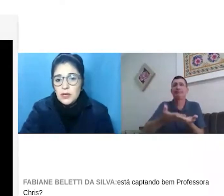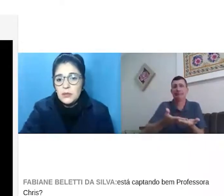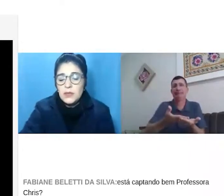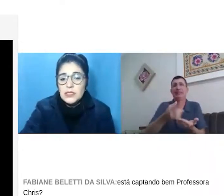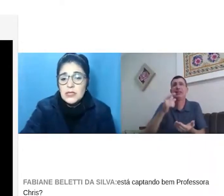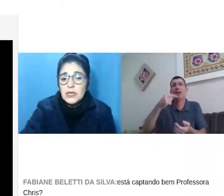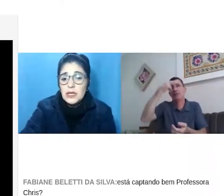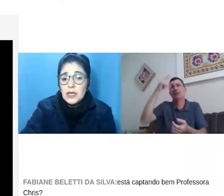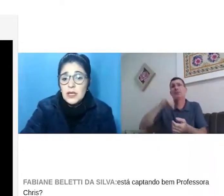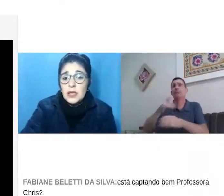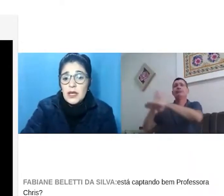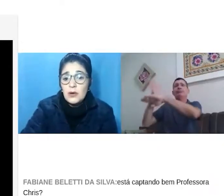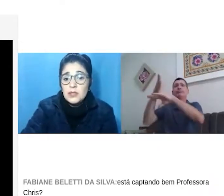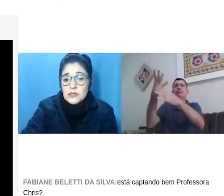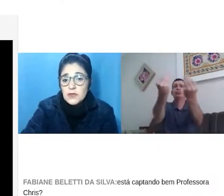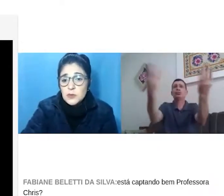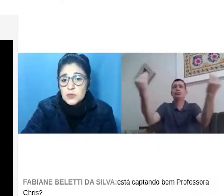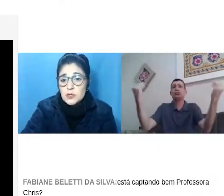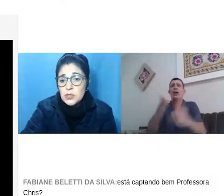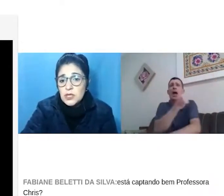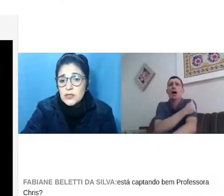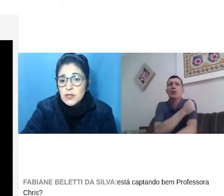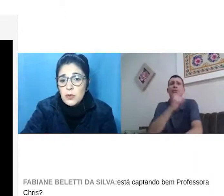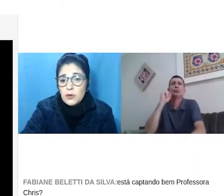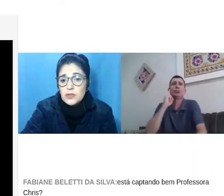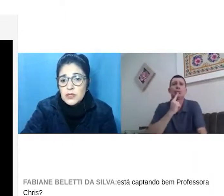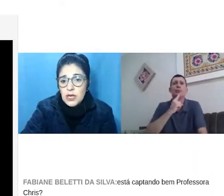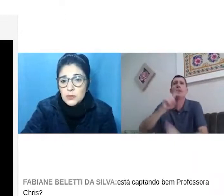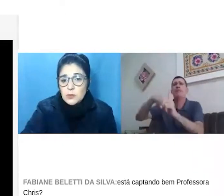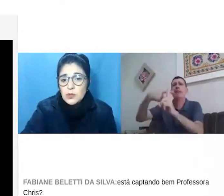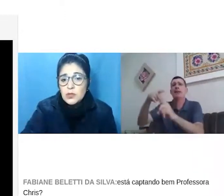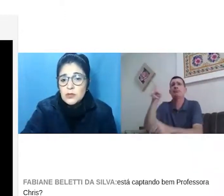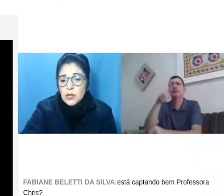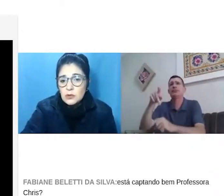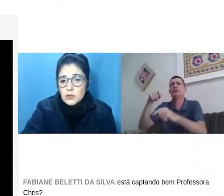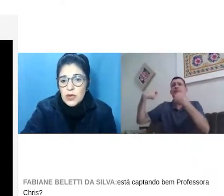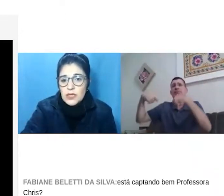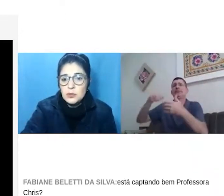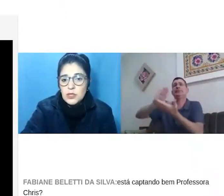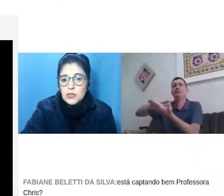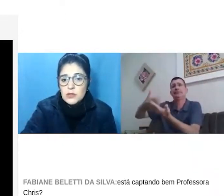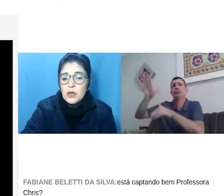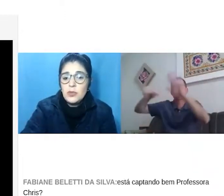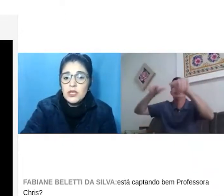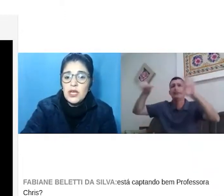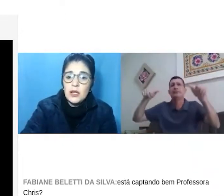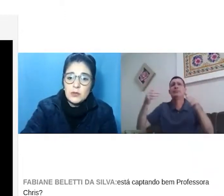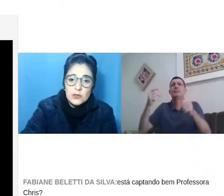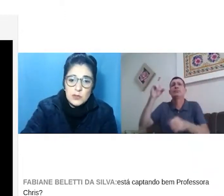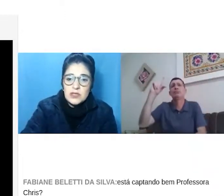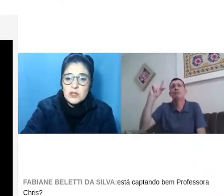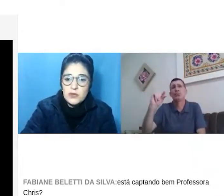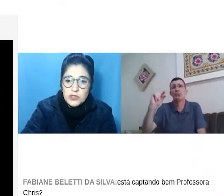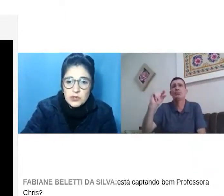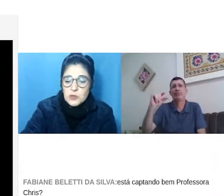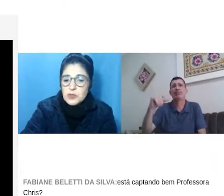minha. Mas que acontece com várias pessoas. Porque existem poucos intérpretes. Muitos alunos passam por isso. Porque alunos